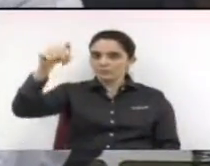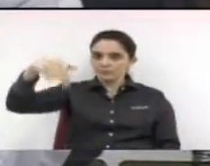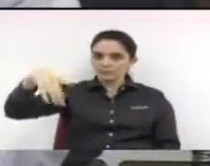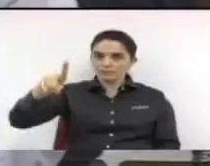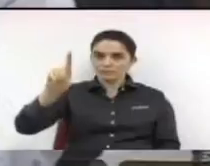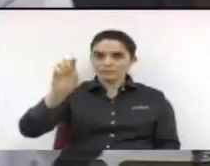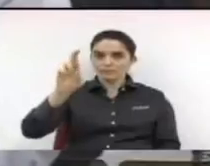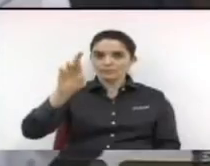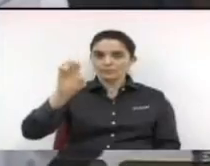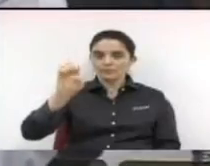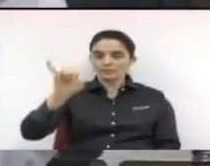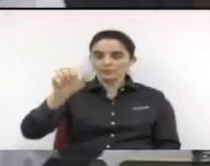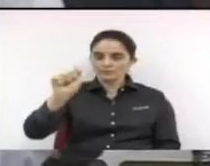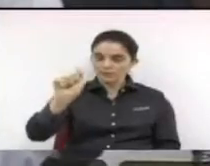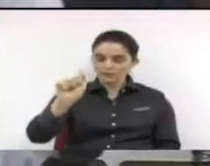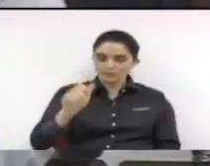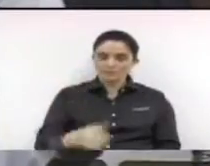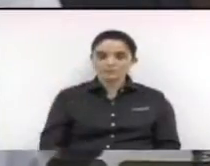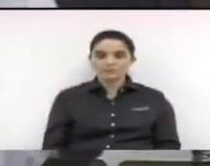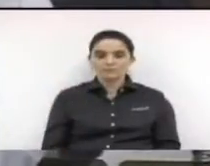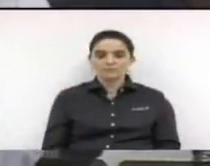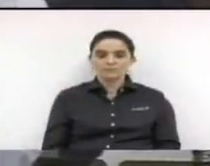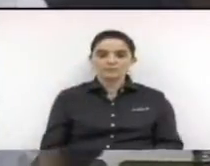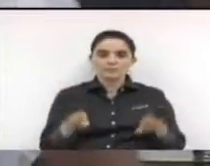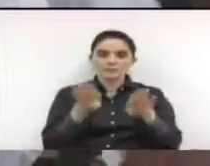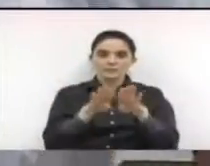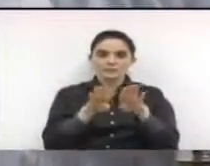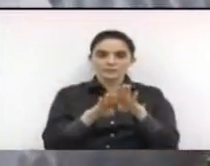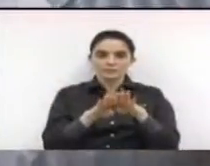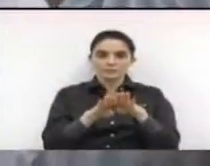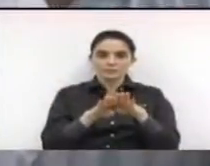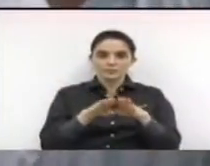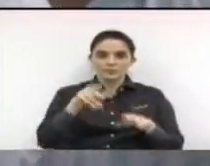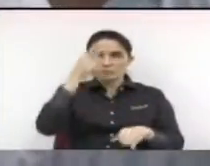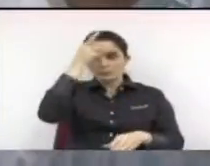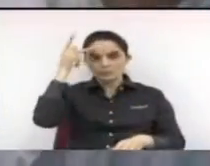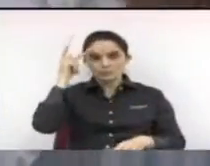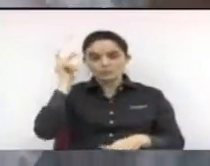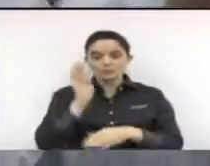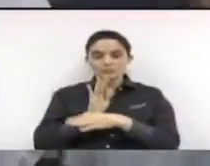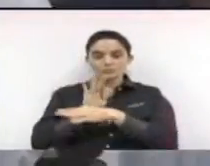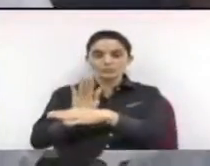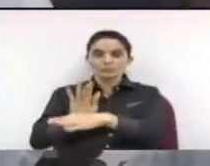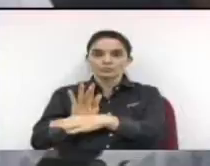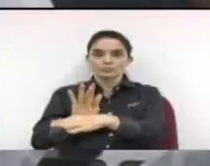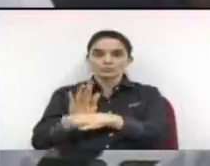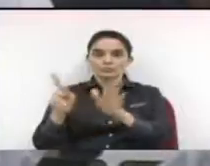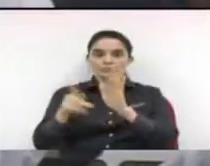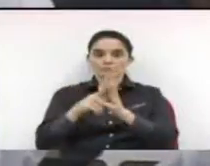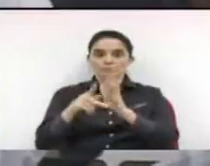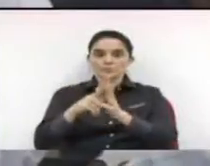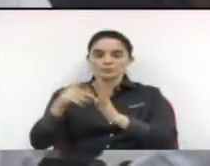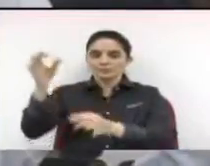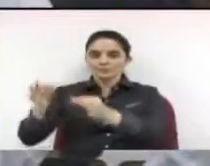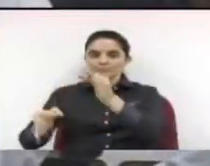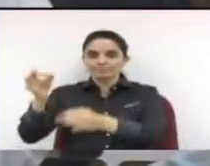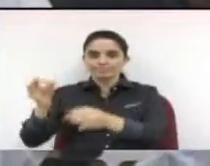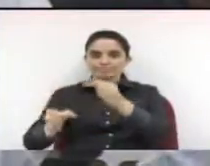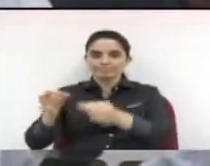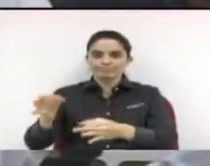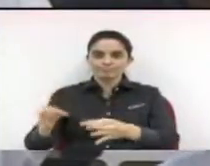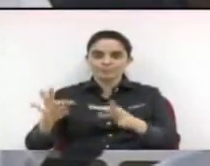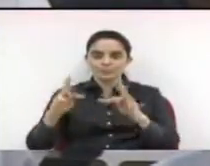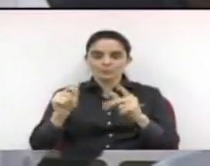também a auxiliar técnica do jurídico ok todo o